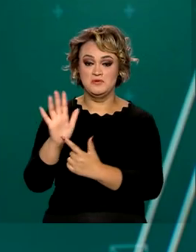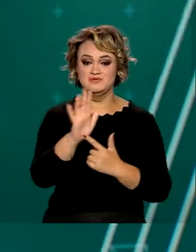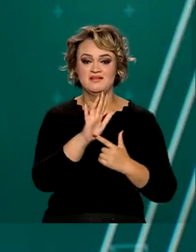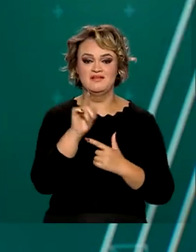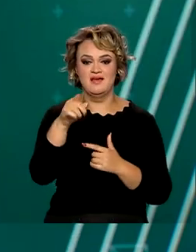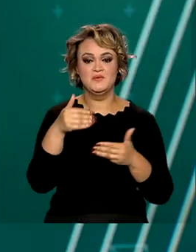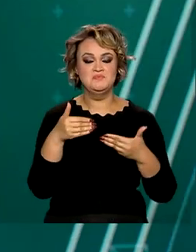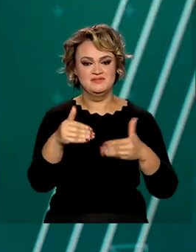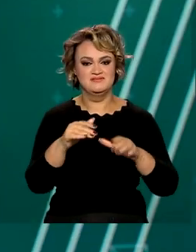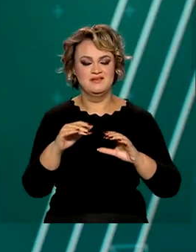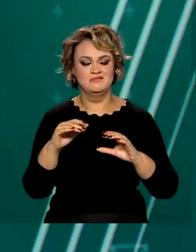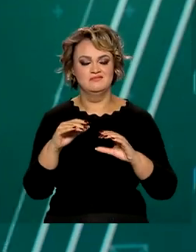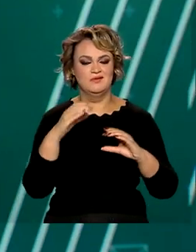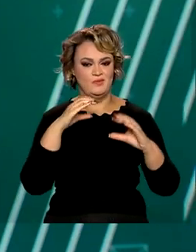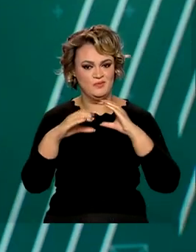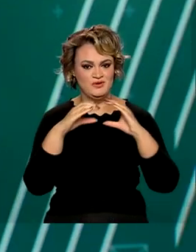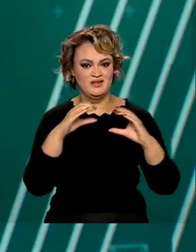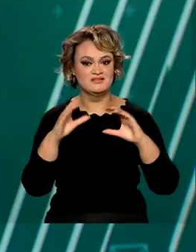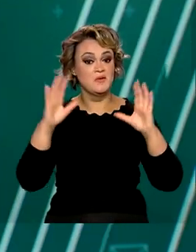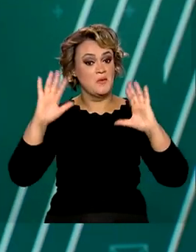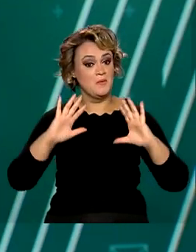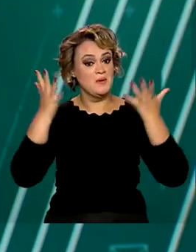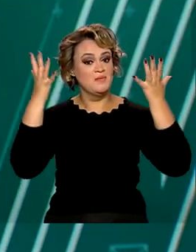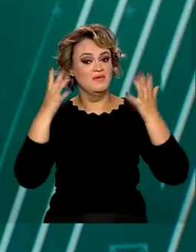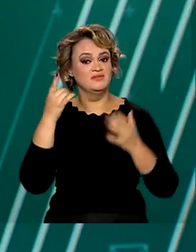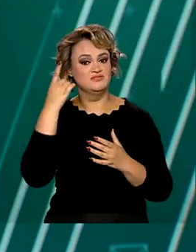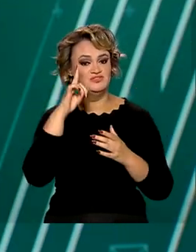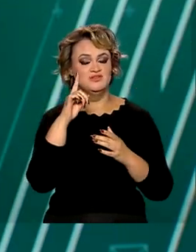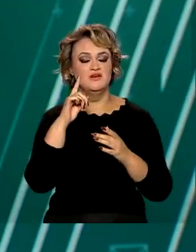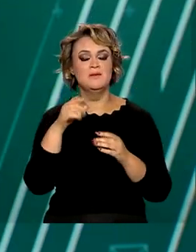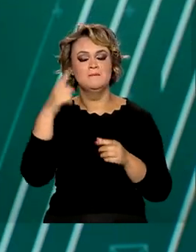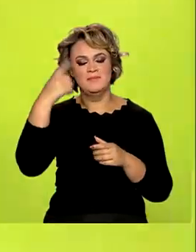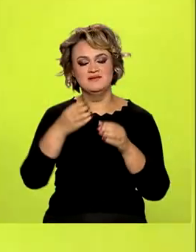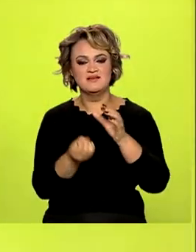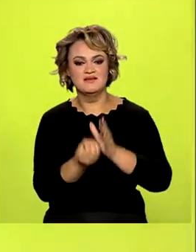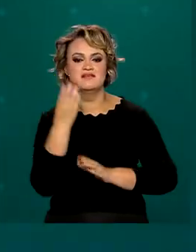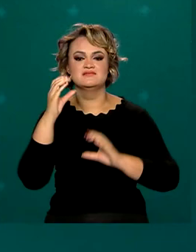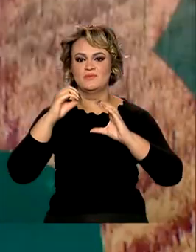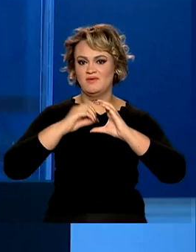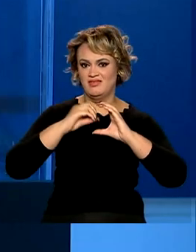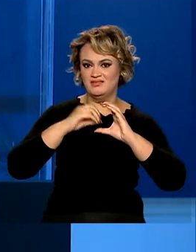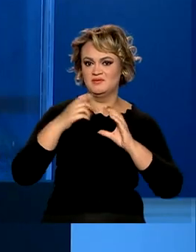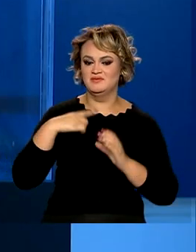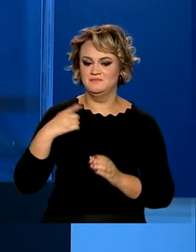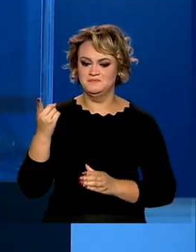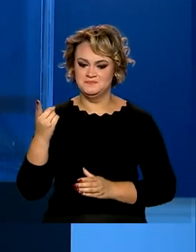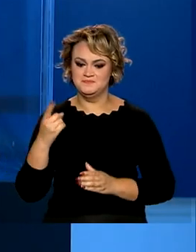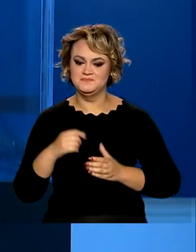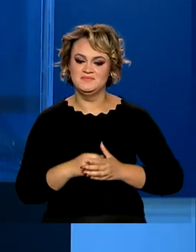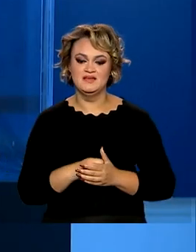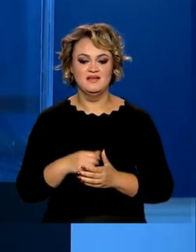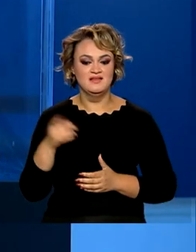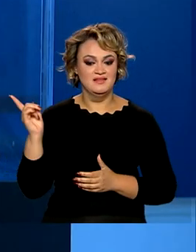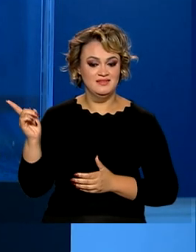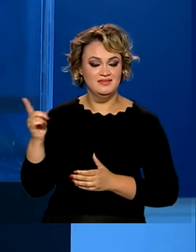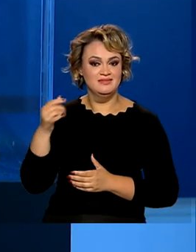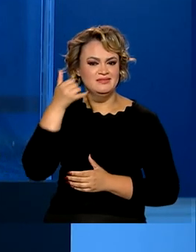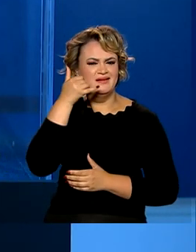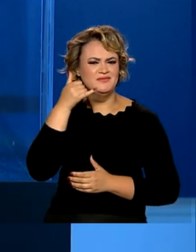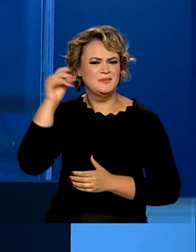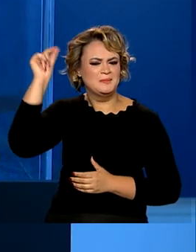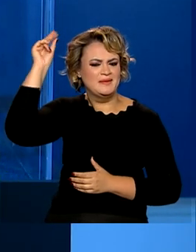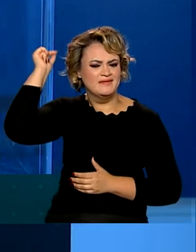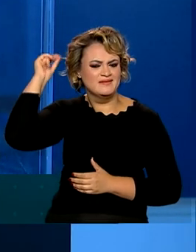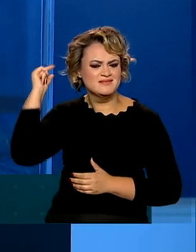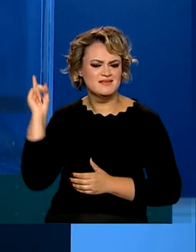no Ministério das Comunicações celebra a data, que também marca a criação da Anatel. Do telefone castiçal